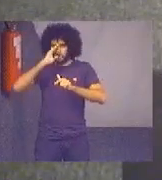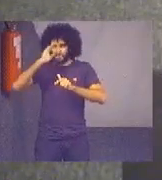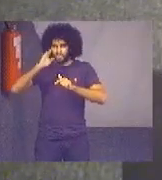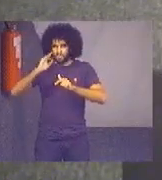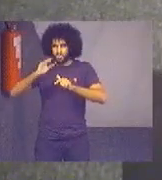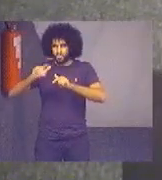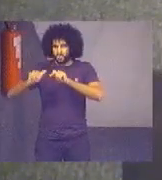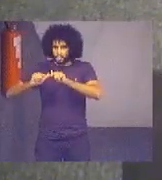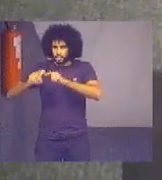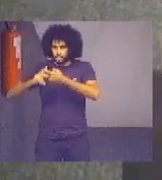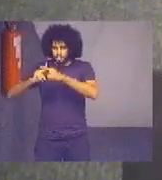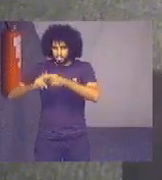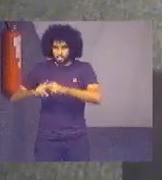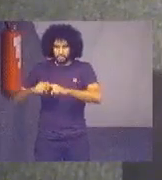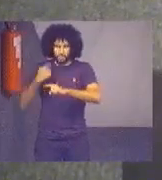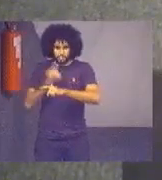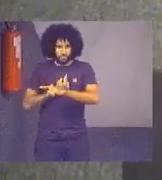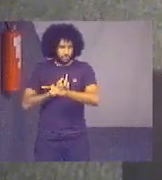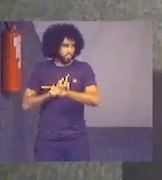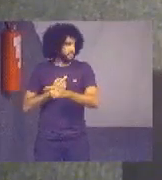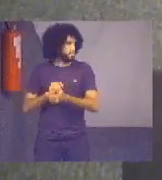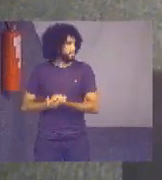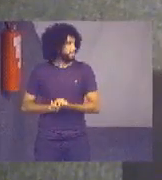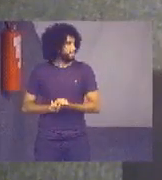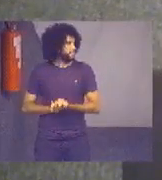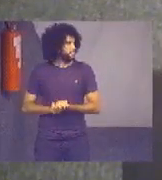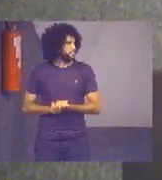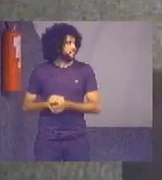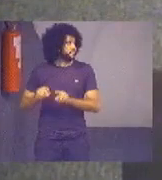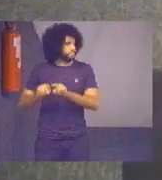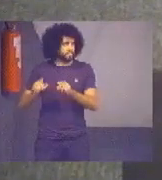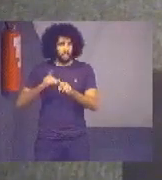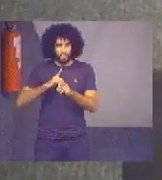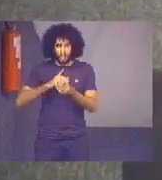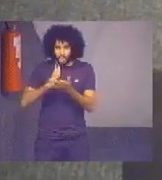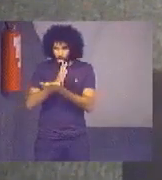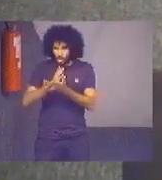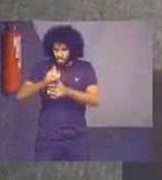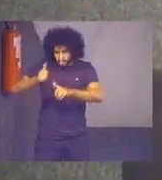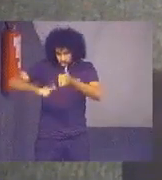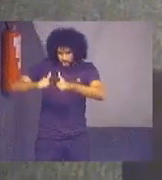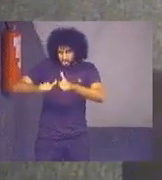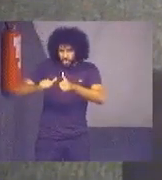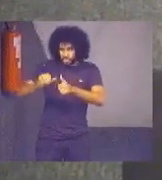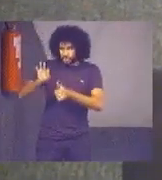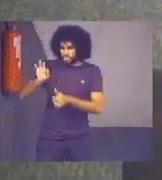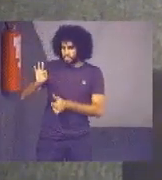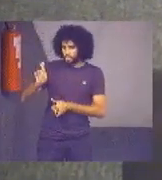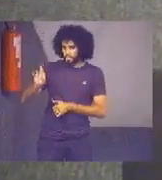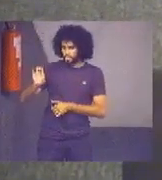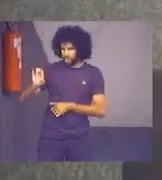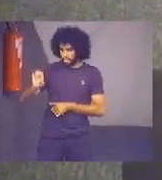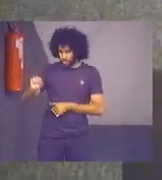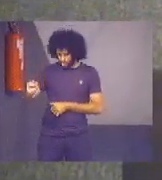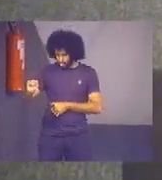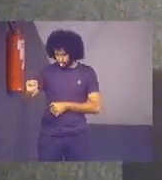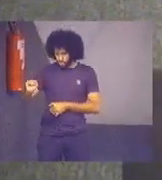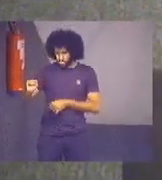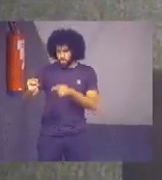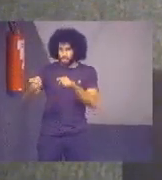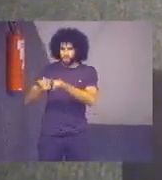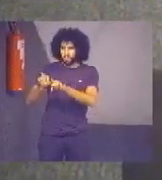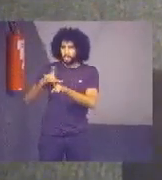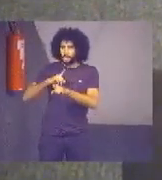ferramental para a prestação judicial, mas a gente tem dentro das despesas avaliadas nos PLS, a tem a vigilância como a maior